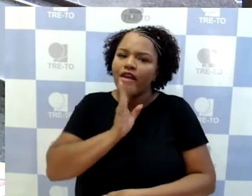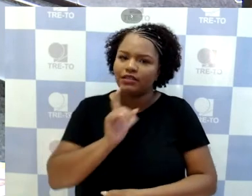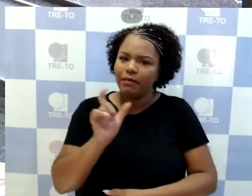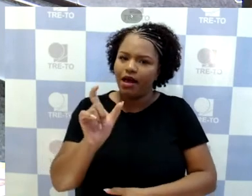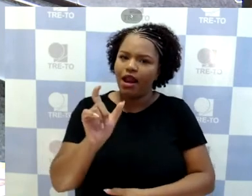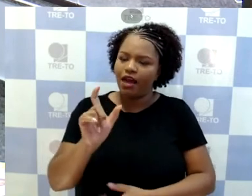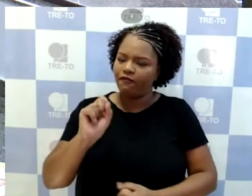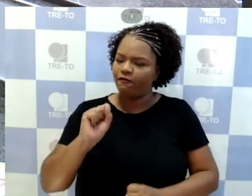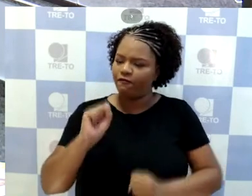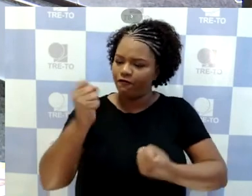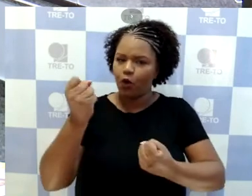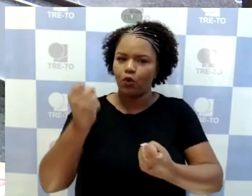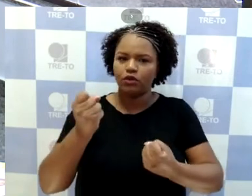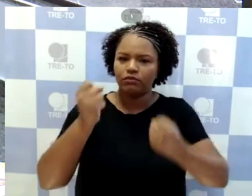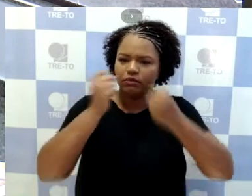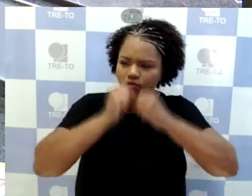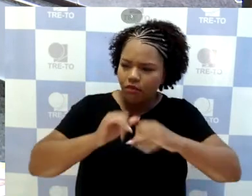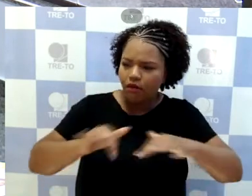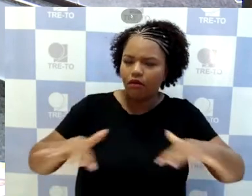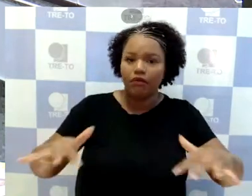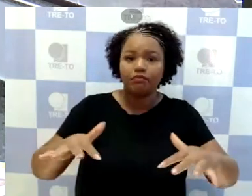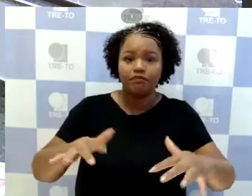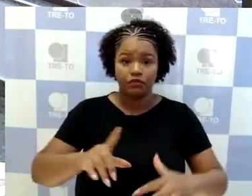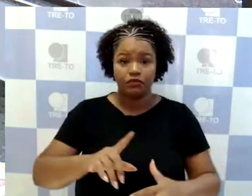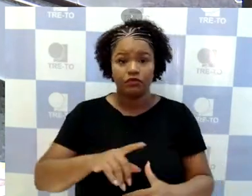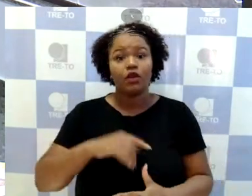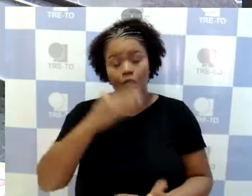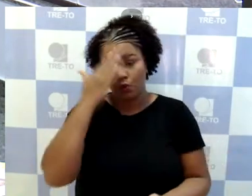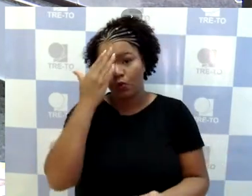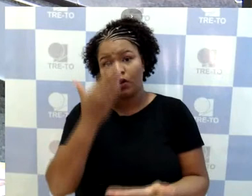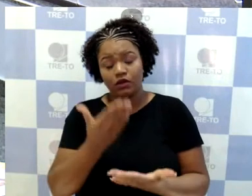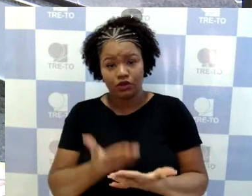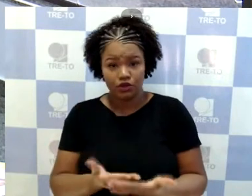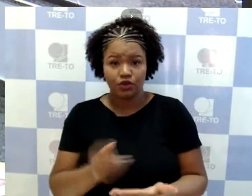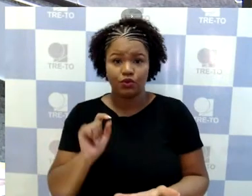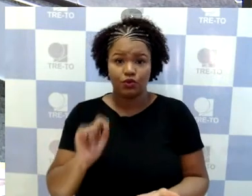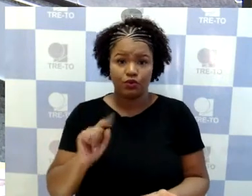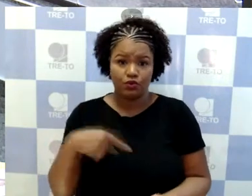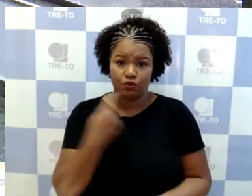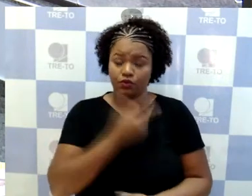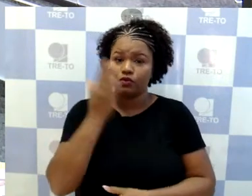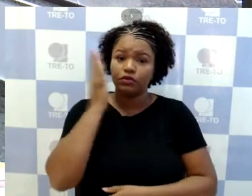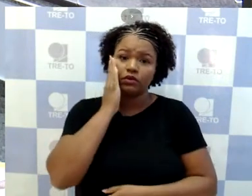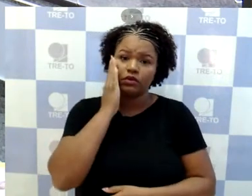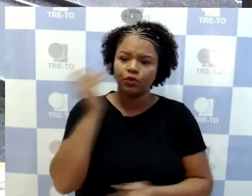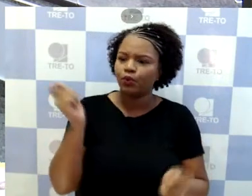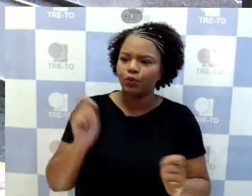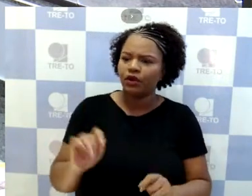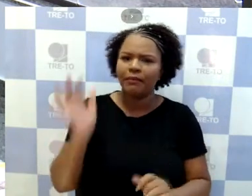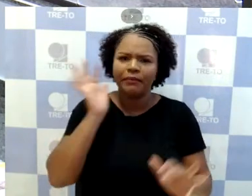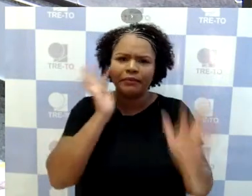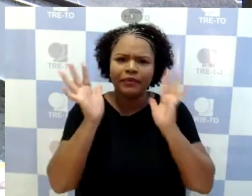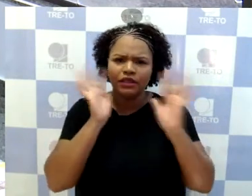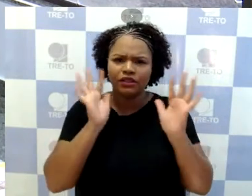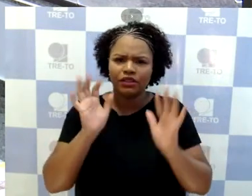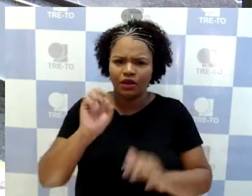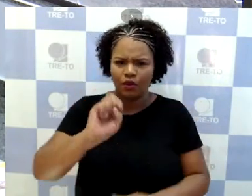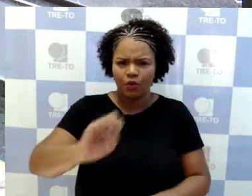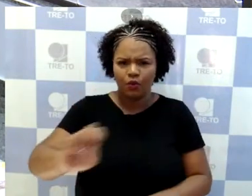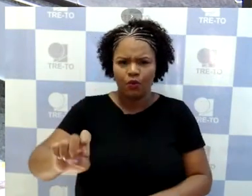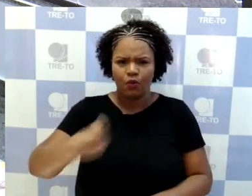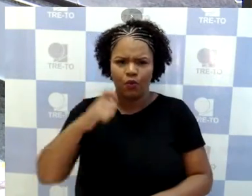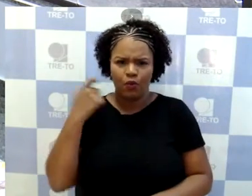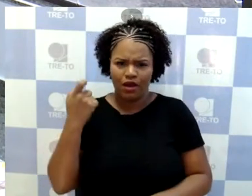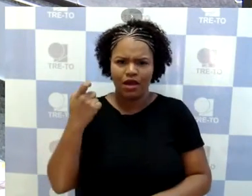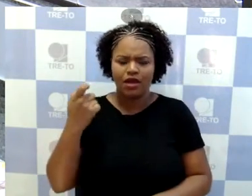estamos aqui para... Acredito, nós sabemos que não dá para imaginar que um candidato, um ex-prefeito do poste, do